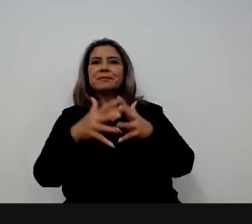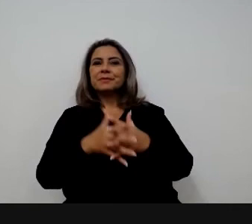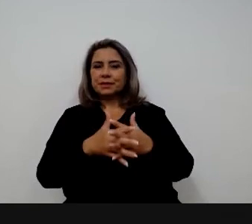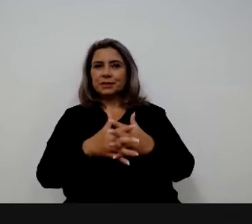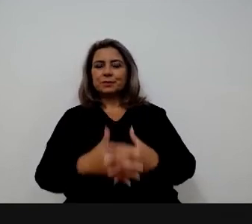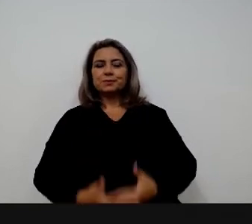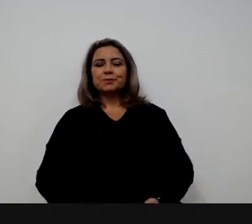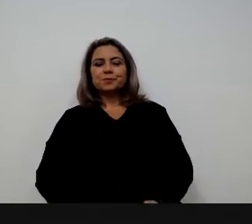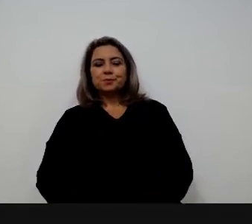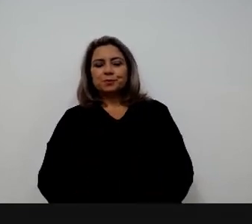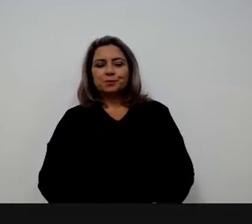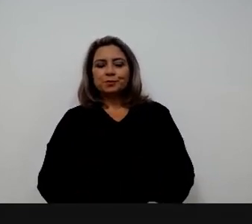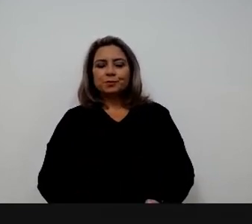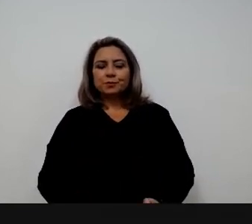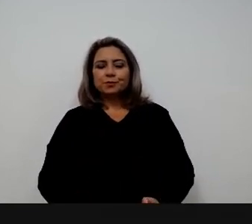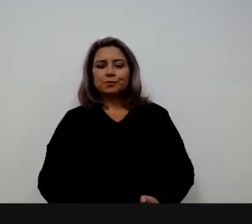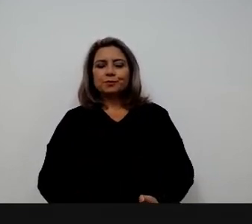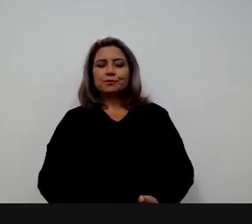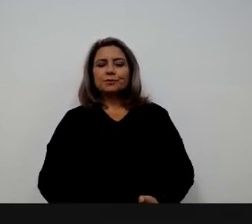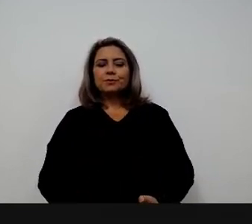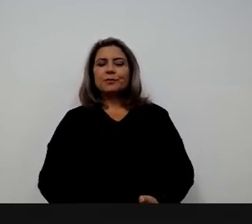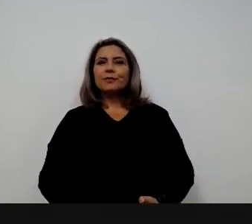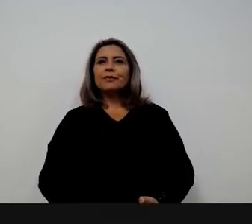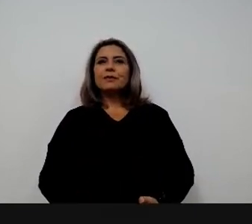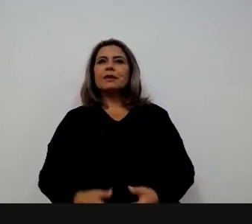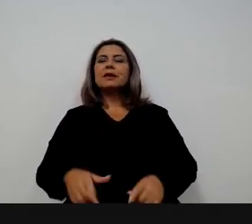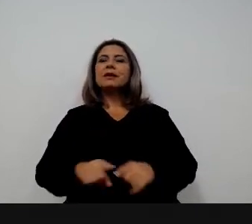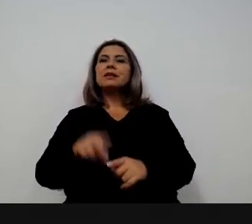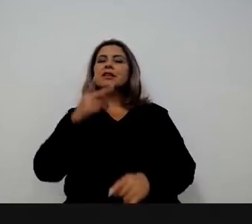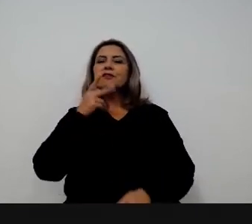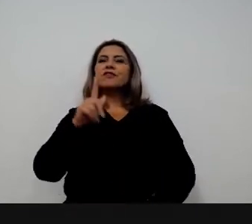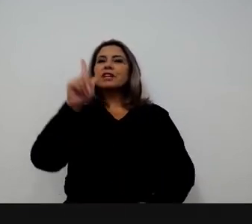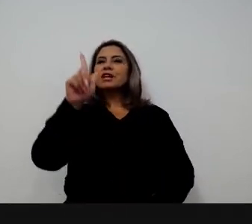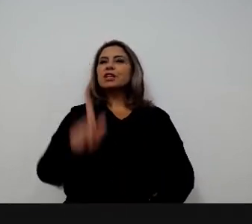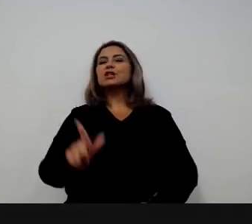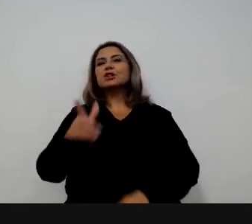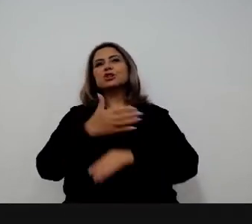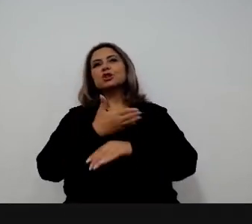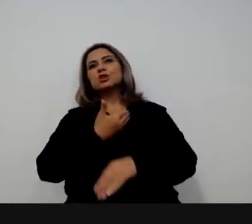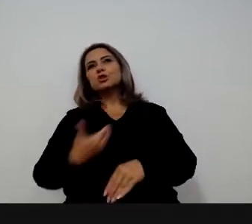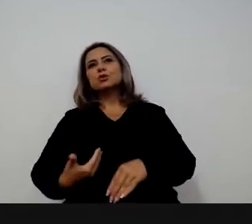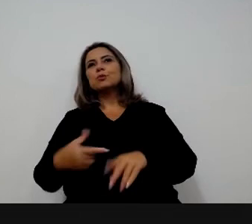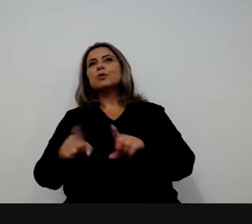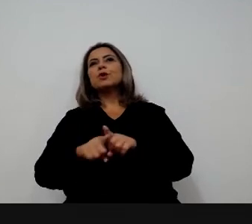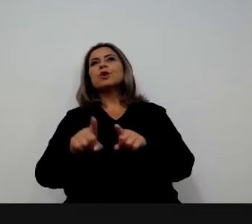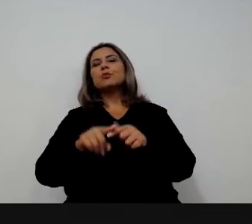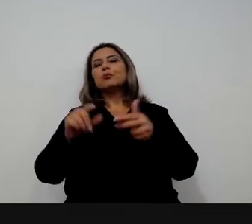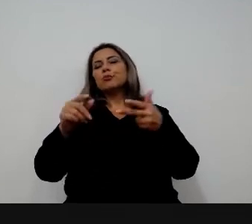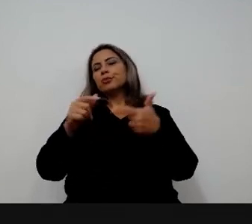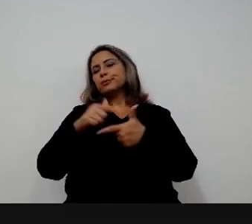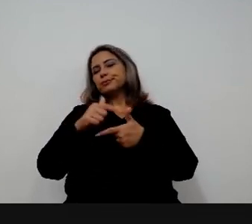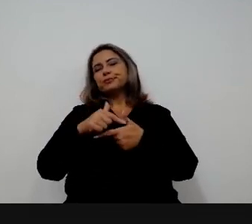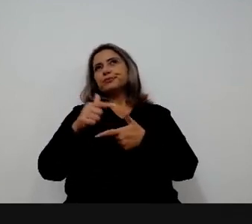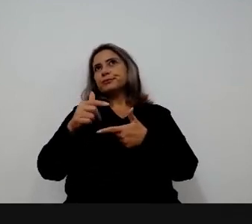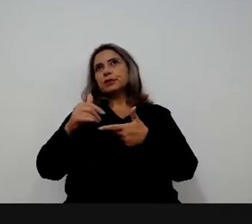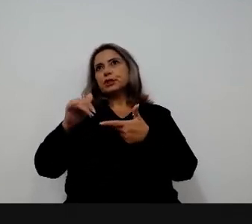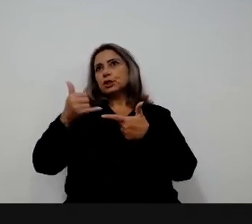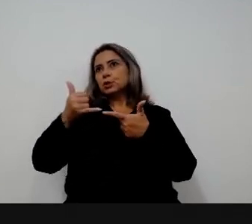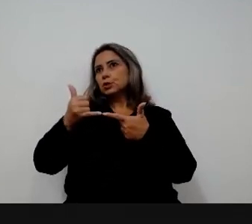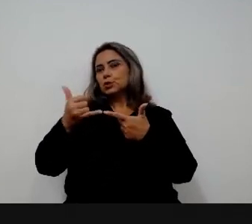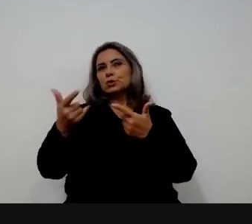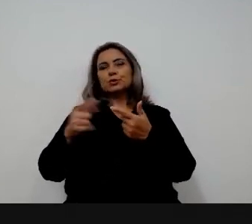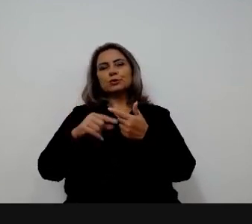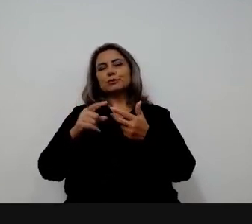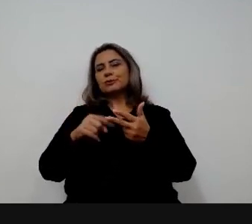e aí a gente fala sobre não só a gestão pública mas os outros poderes os judiciários órgãos de controle etc